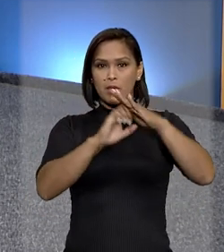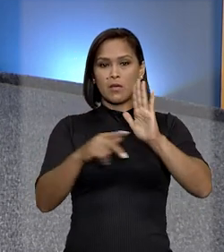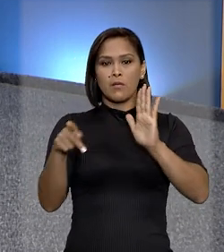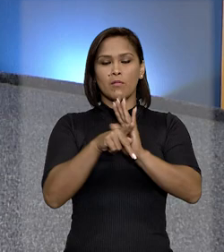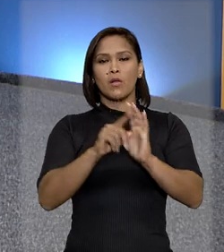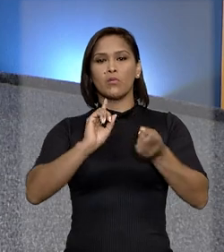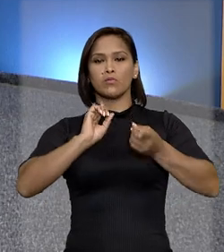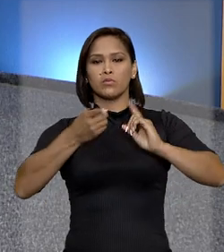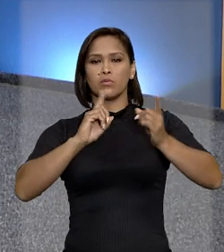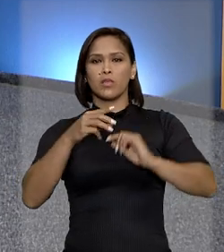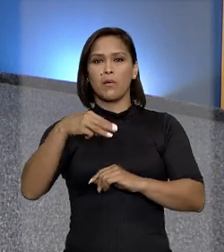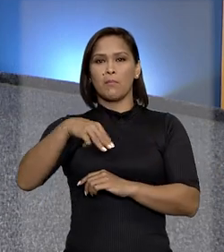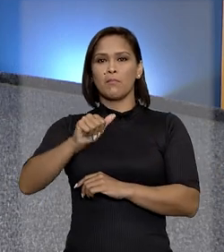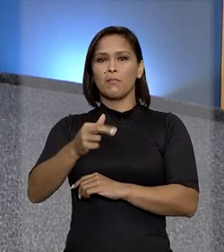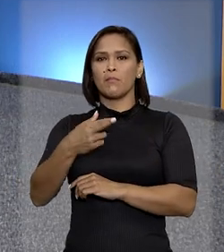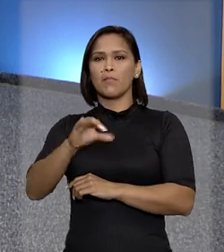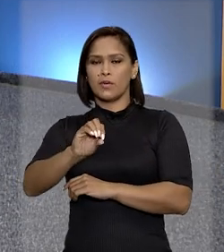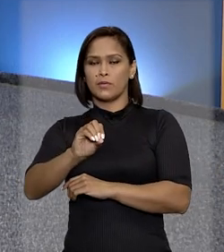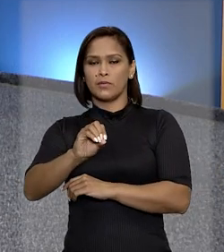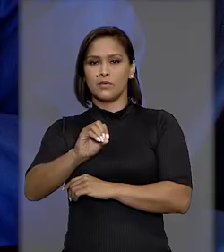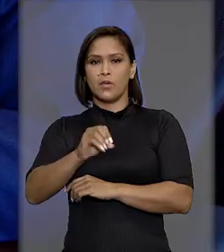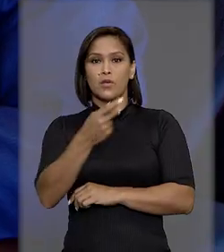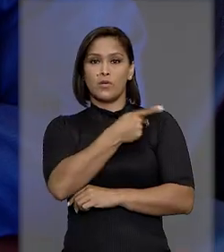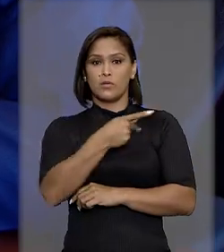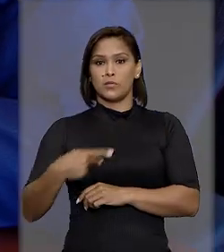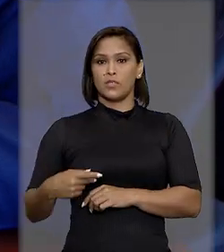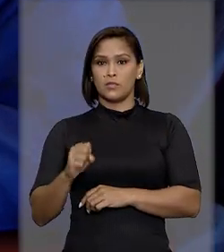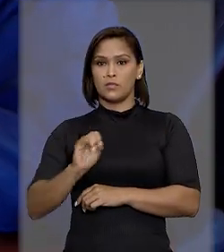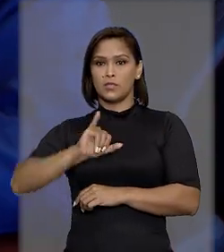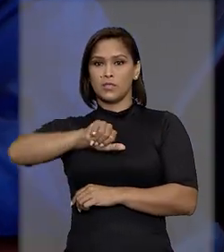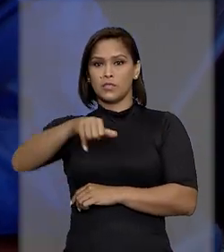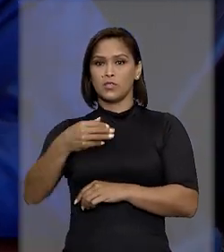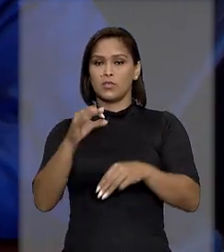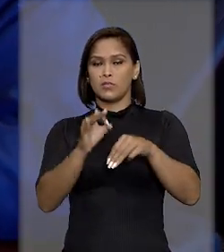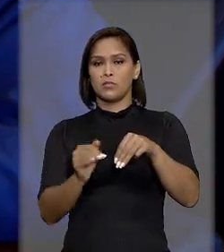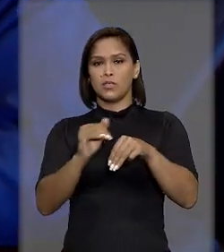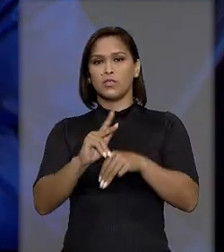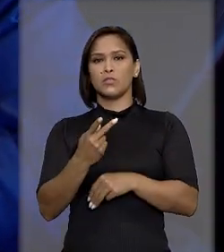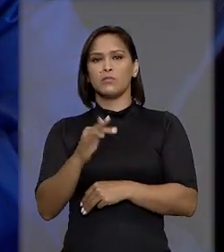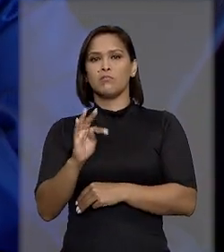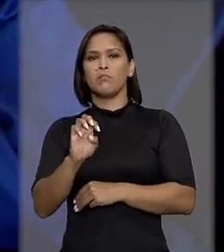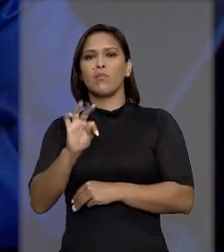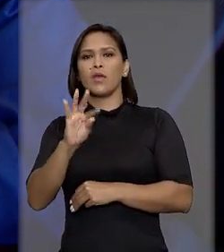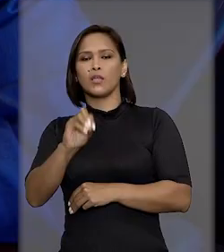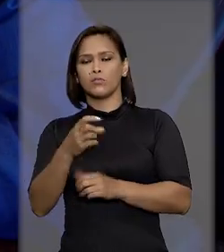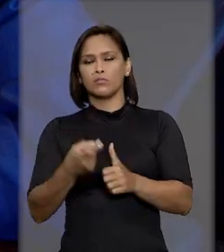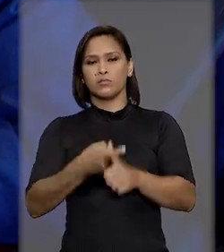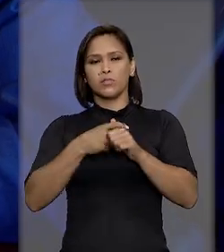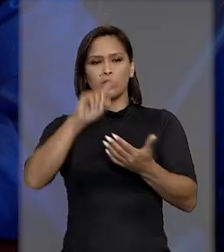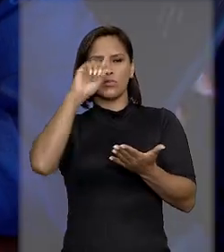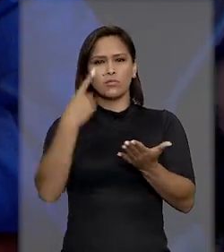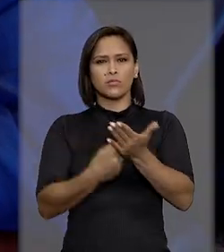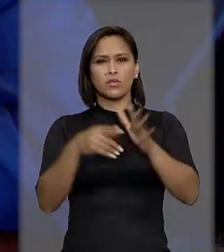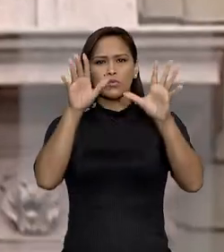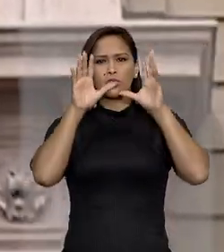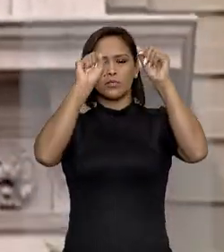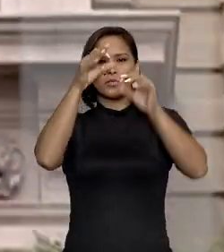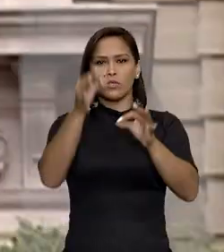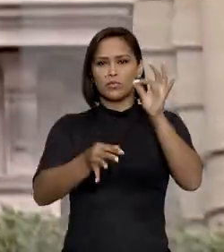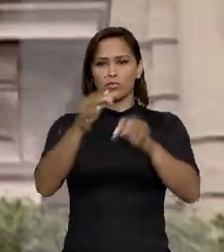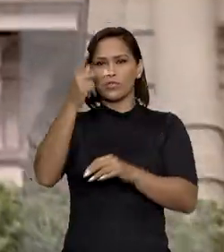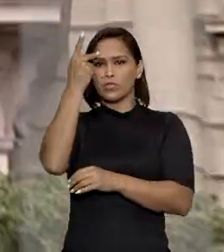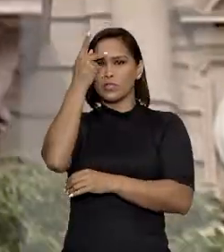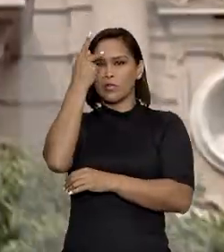concessionária do rodoanel Mário Covas. O presidente do STJ, ministro Humberto Martins, suspendeu decisão do